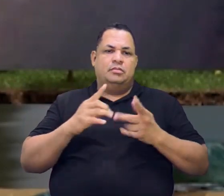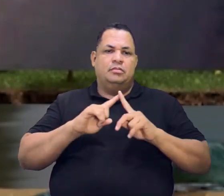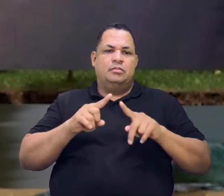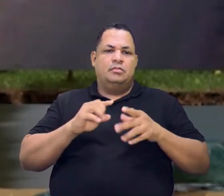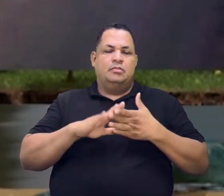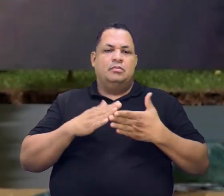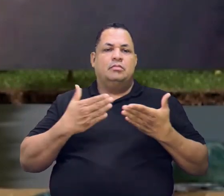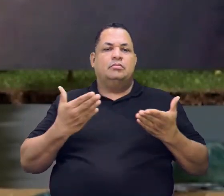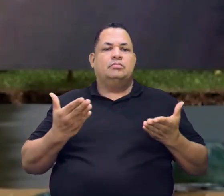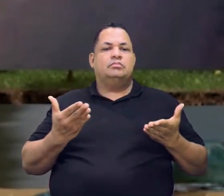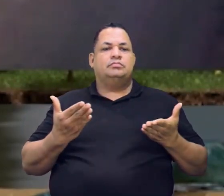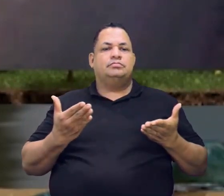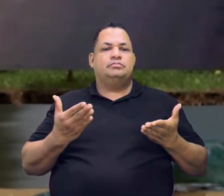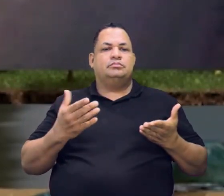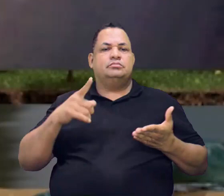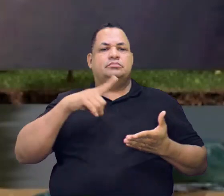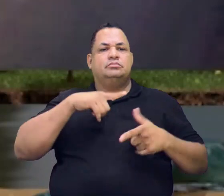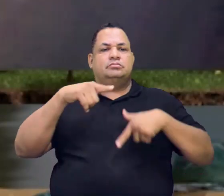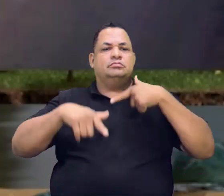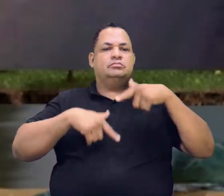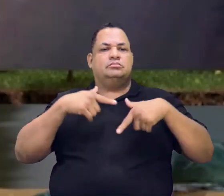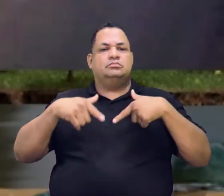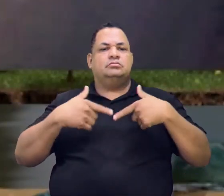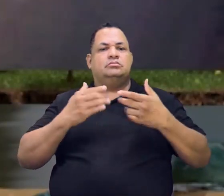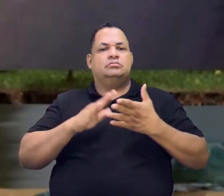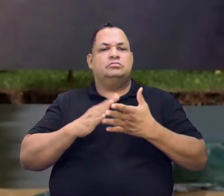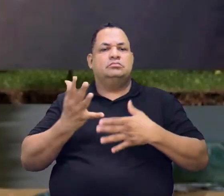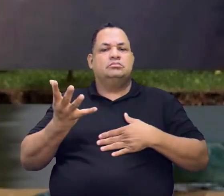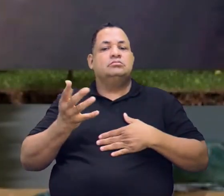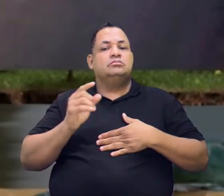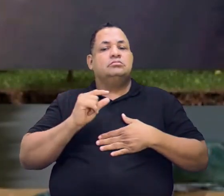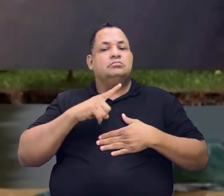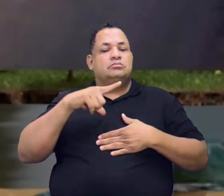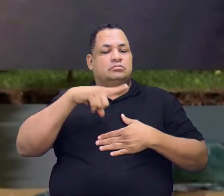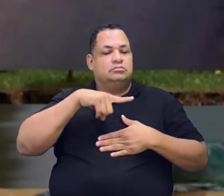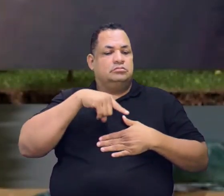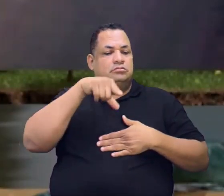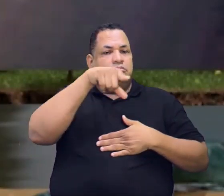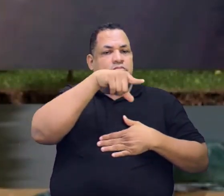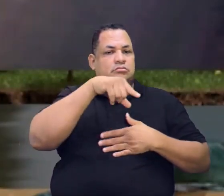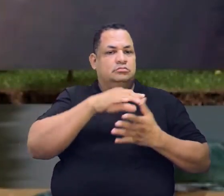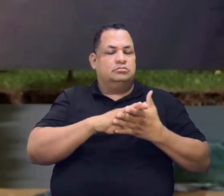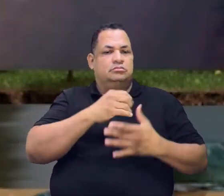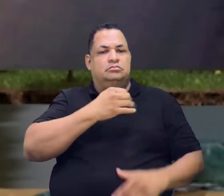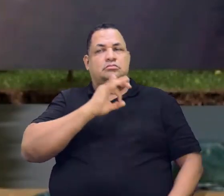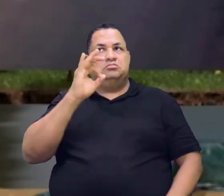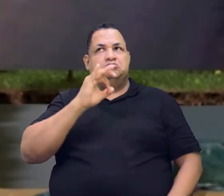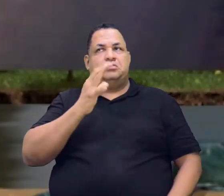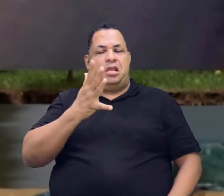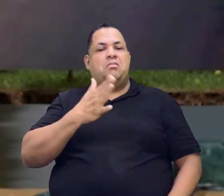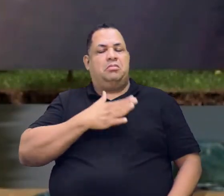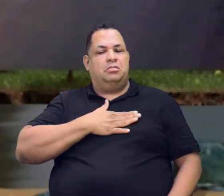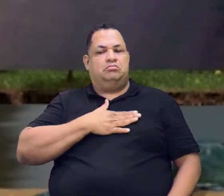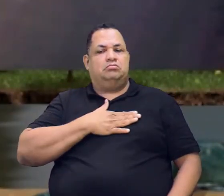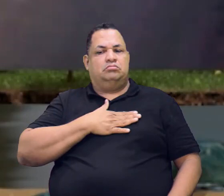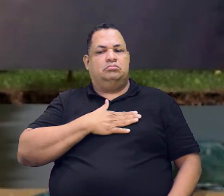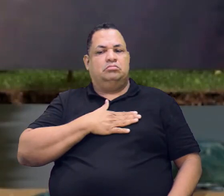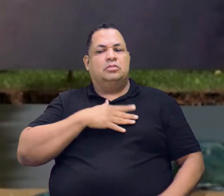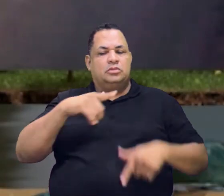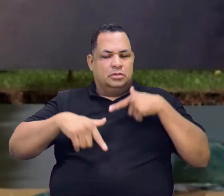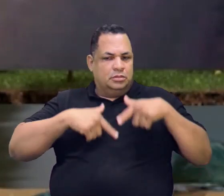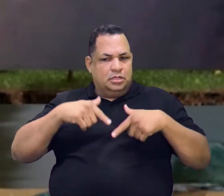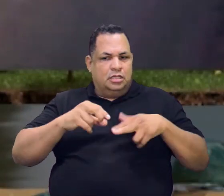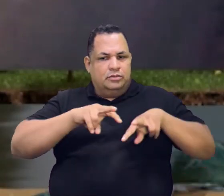Mas se você chegar... Tem trabalho? Tem. Tem uma terra ali, então... Tanto por cento é meu? E é assim.